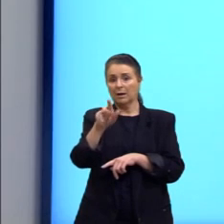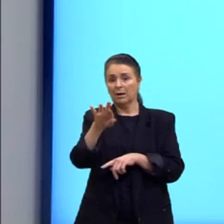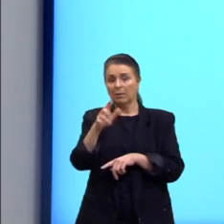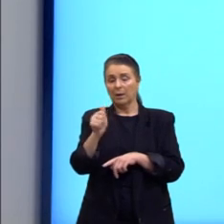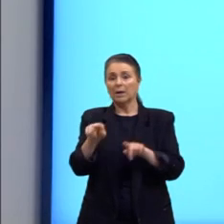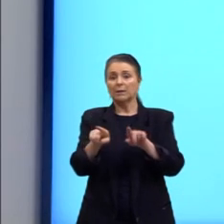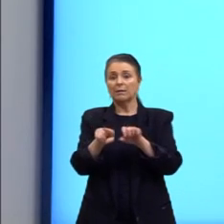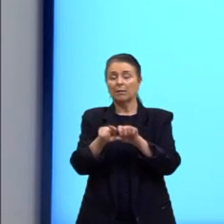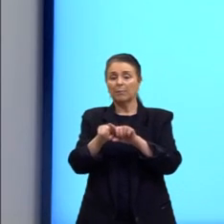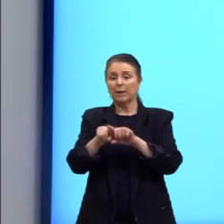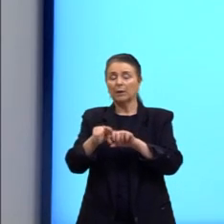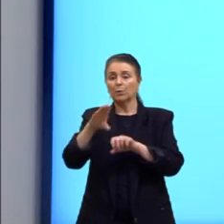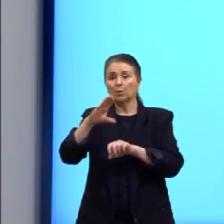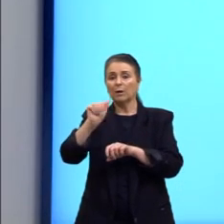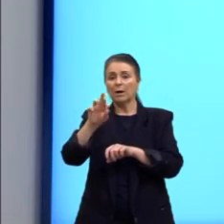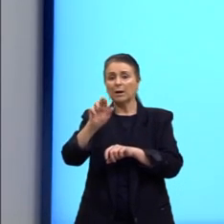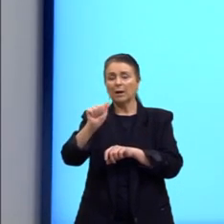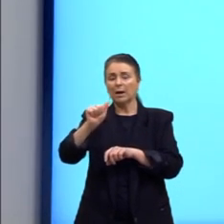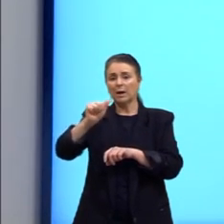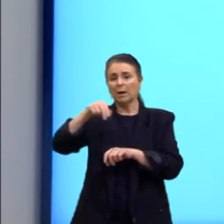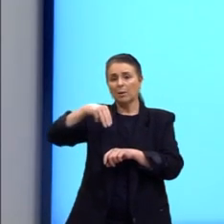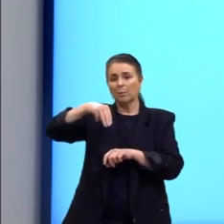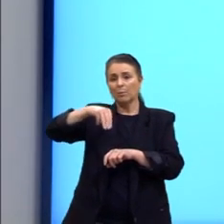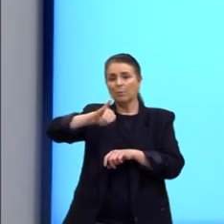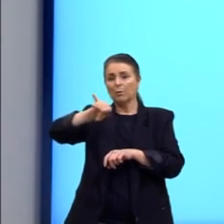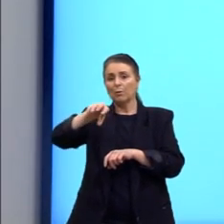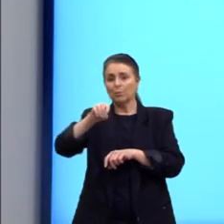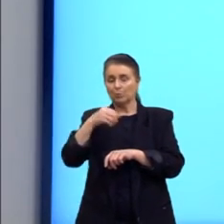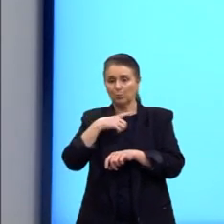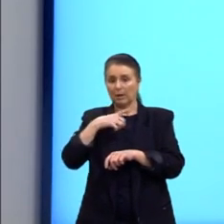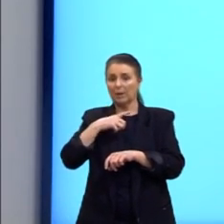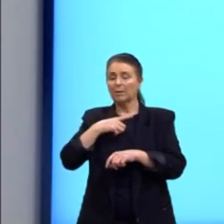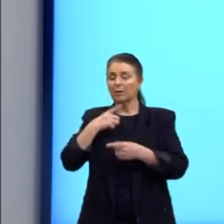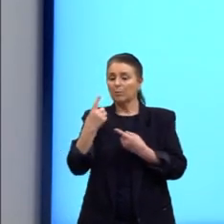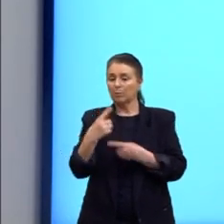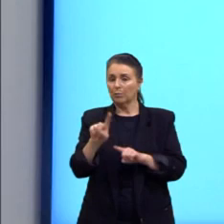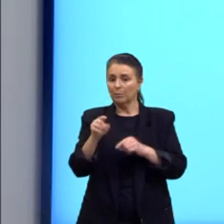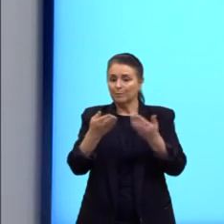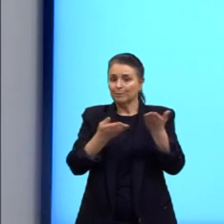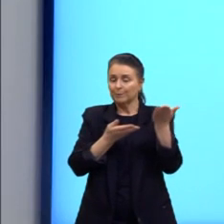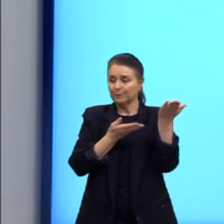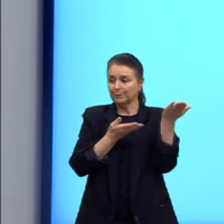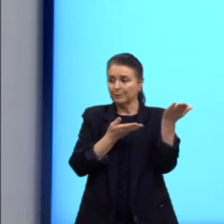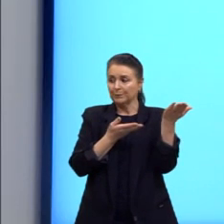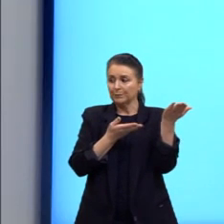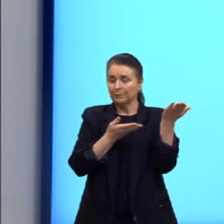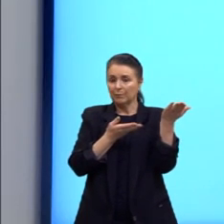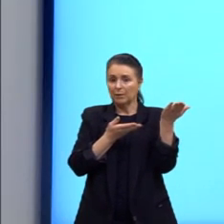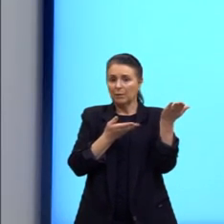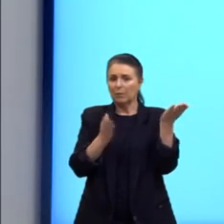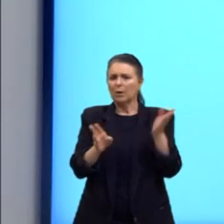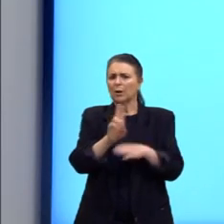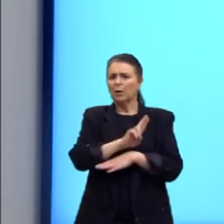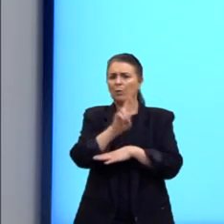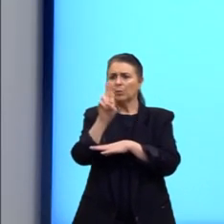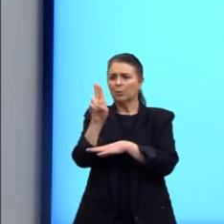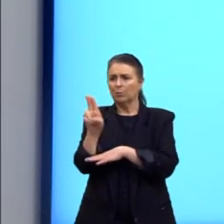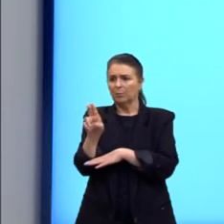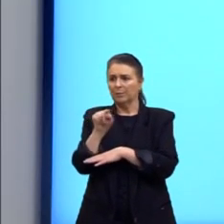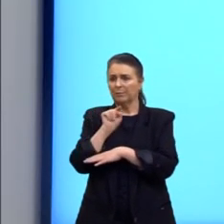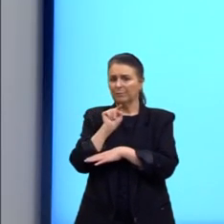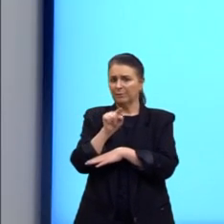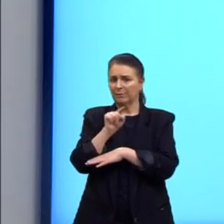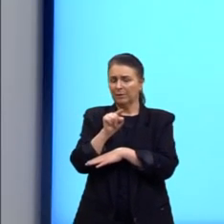Ela é causada por um plateuminto da classe trematoda. Qual é o nome desse plateuminto?